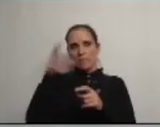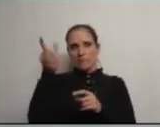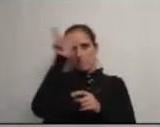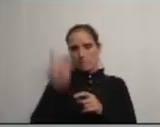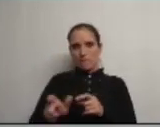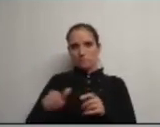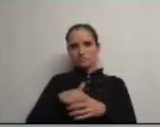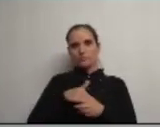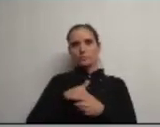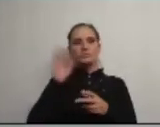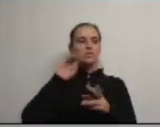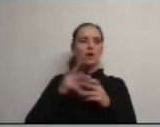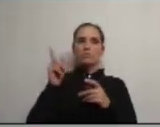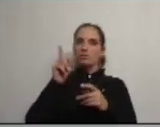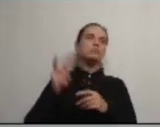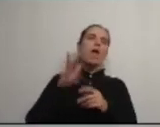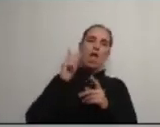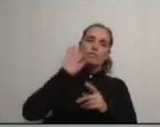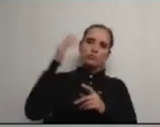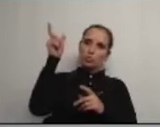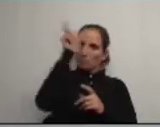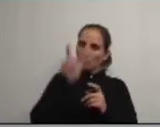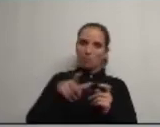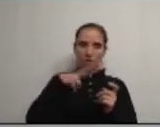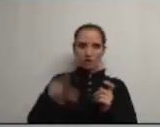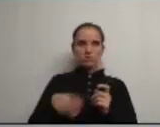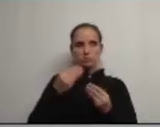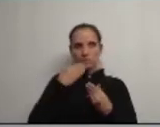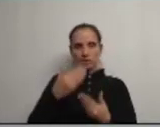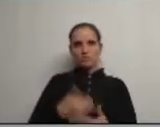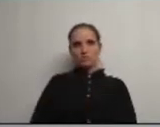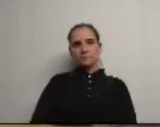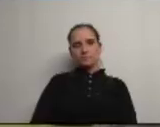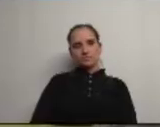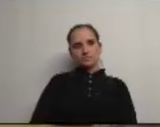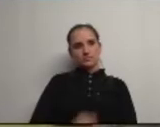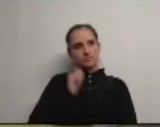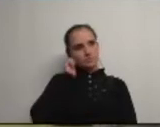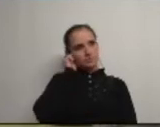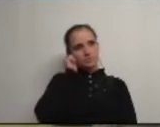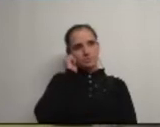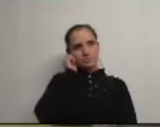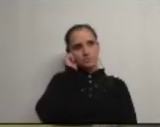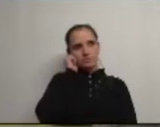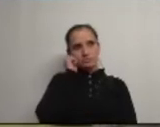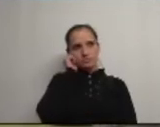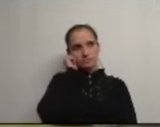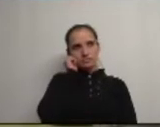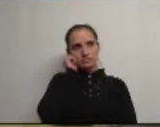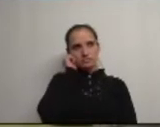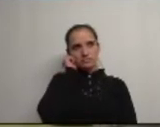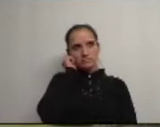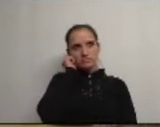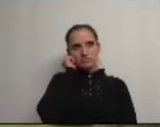questão municipal é mesmo uma questão de futuro do país muito obrigado muito obrigado senhor senhor